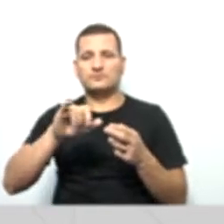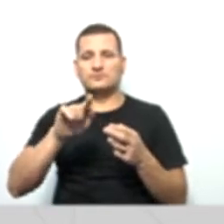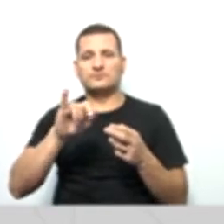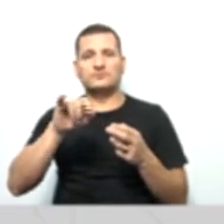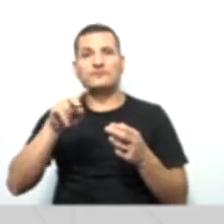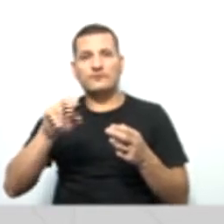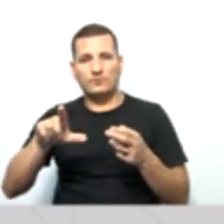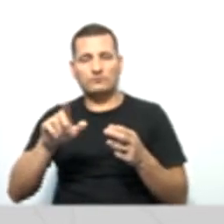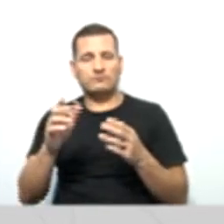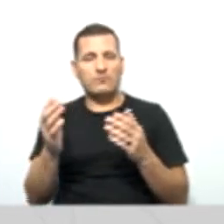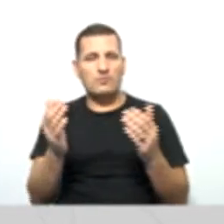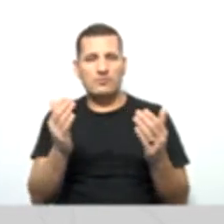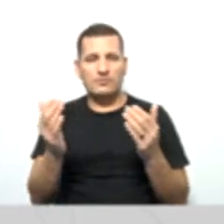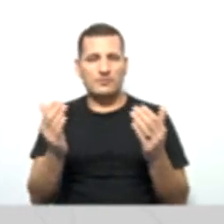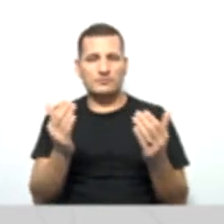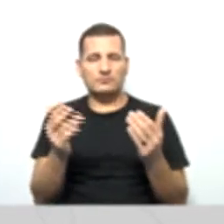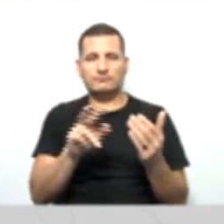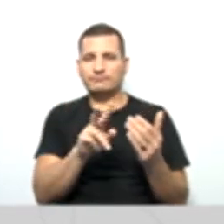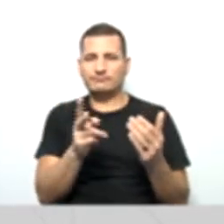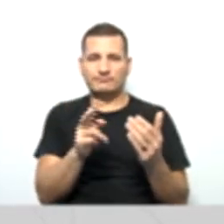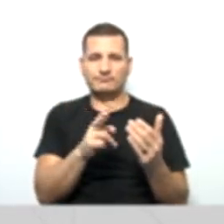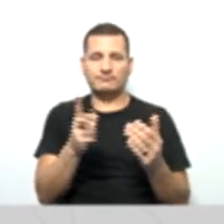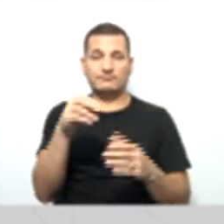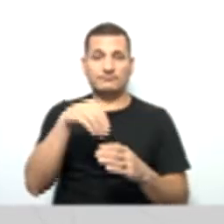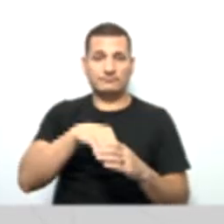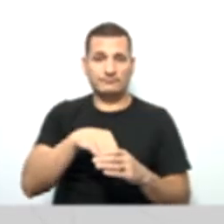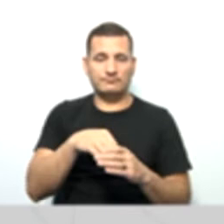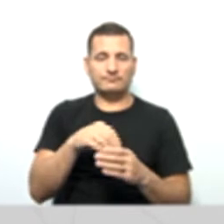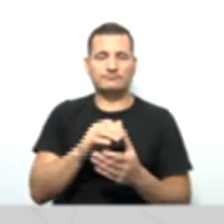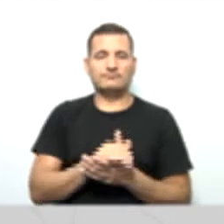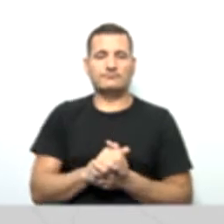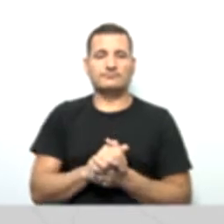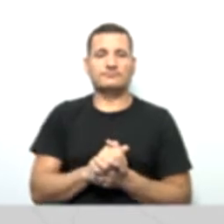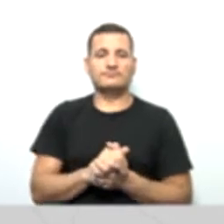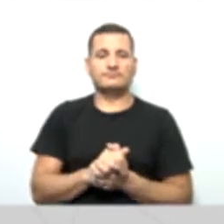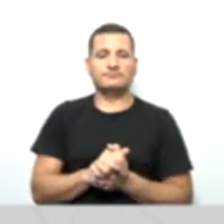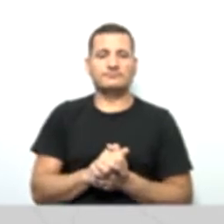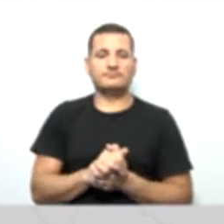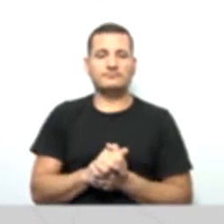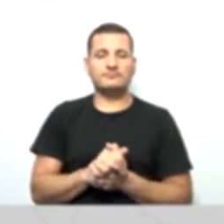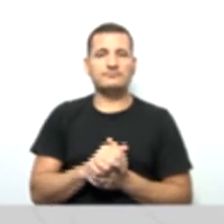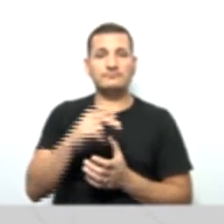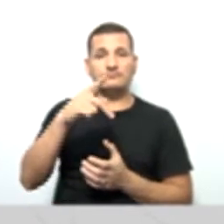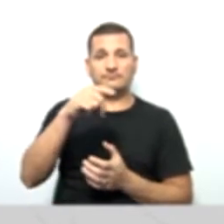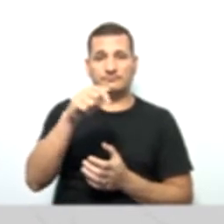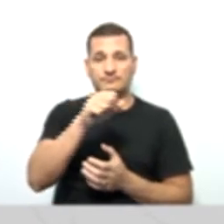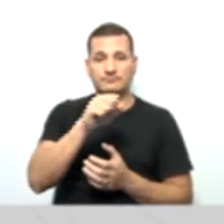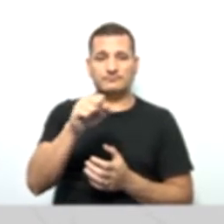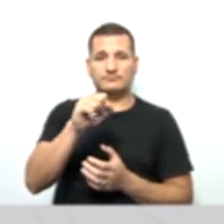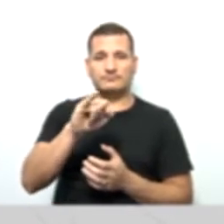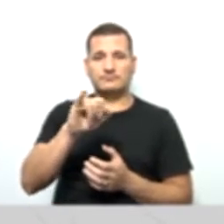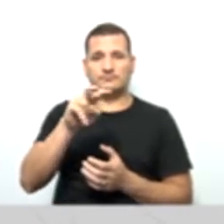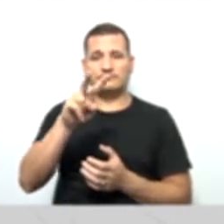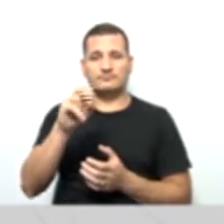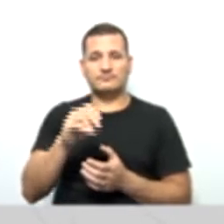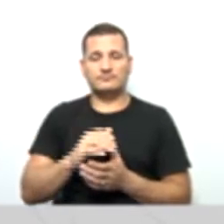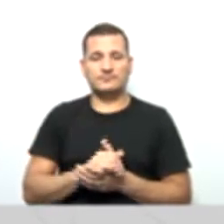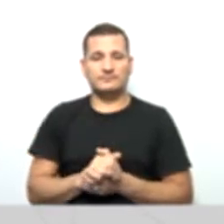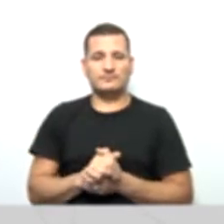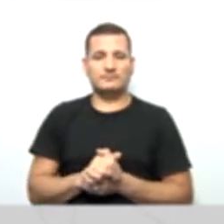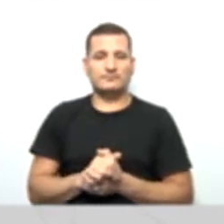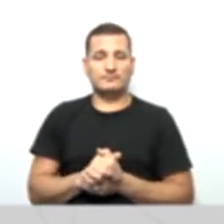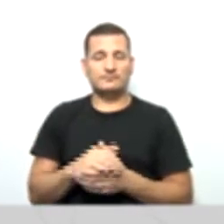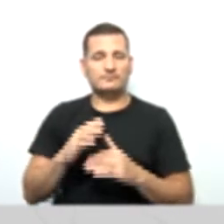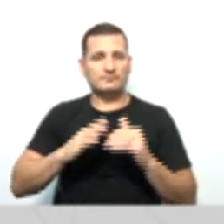tem que ser verificado dentro lá das contas a serem verificados do passivo. deve o